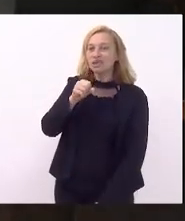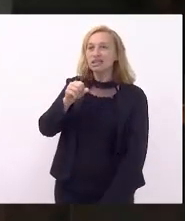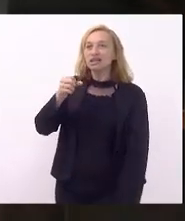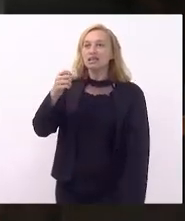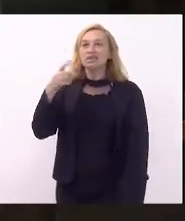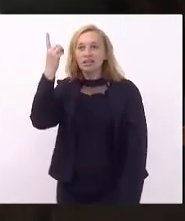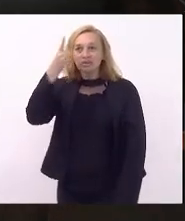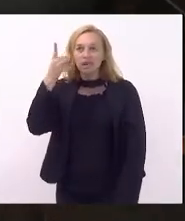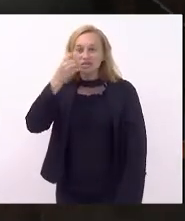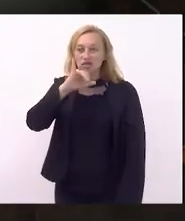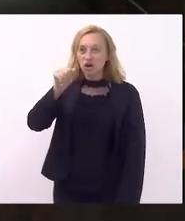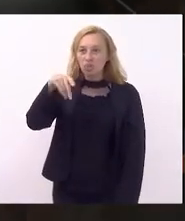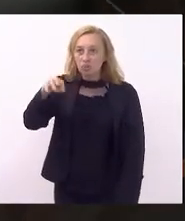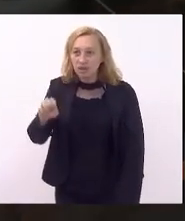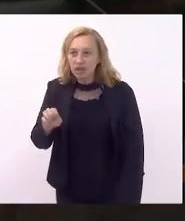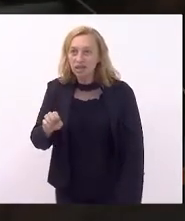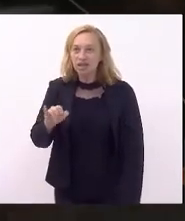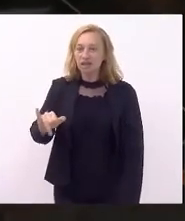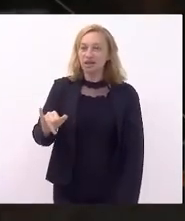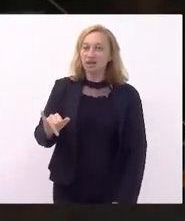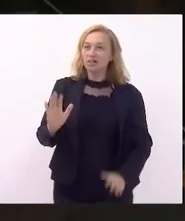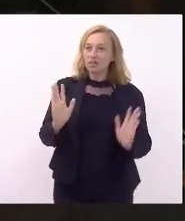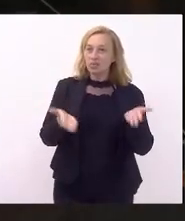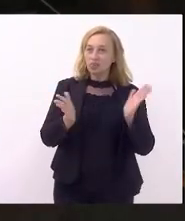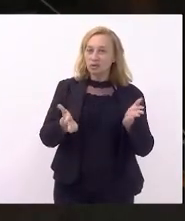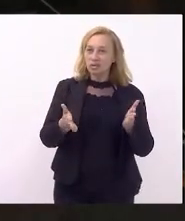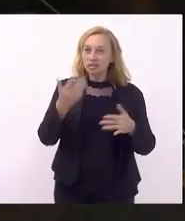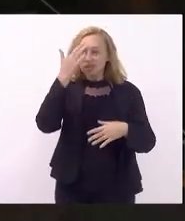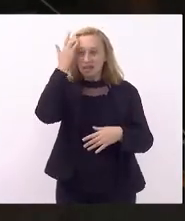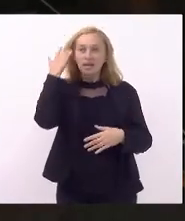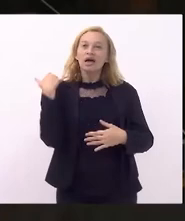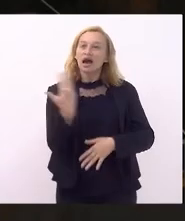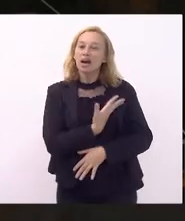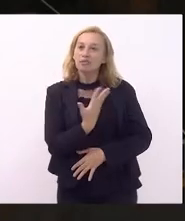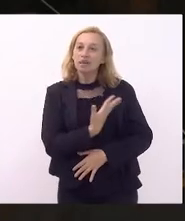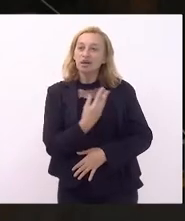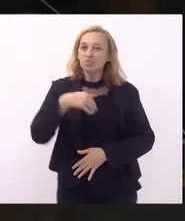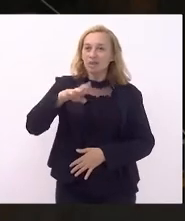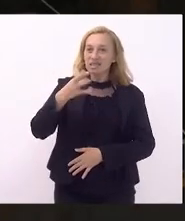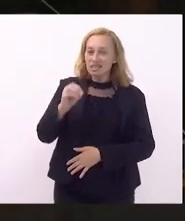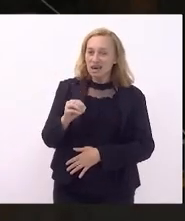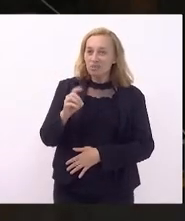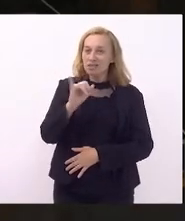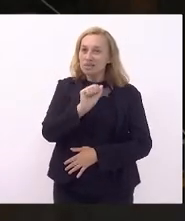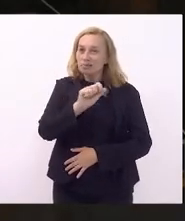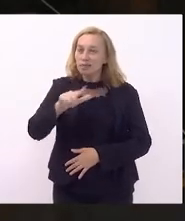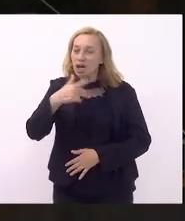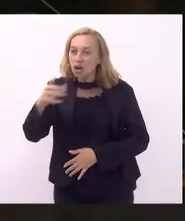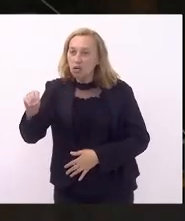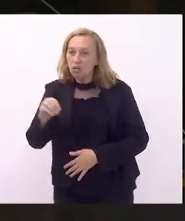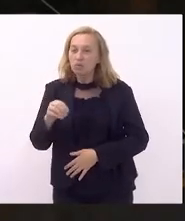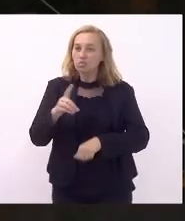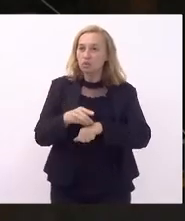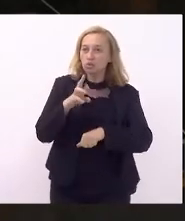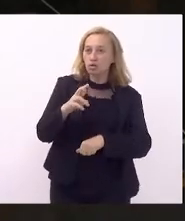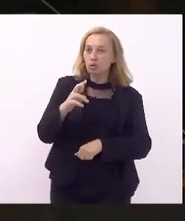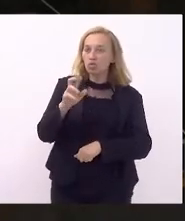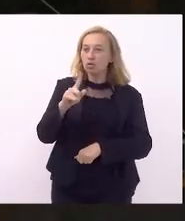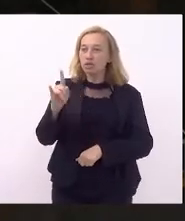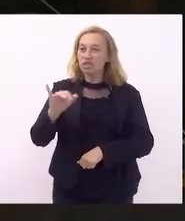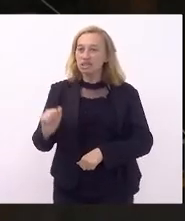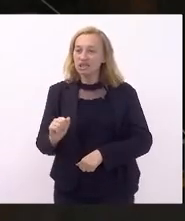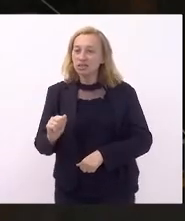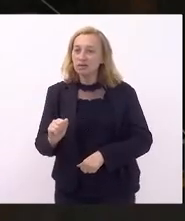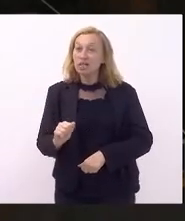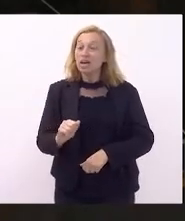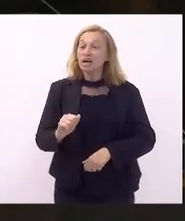visitando hoje cumprimentar o nosso amigo Marcelo Simão lá de São João de Meriti doutor Luizinho e dizer que é muito bom